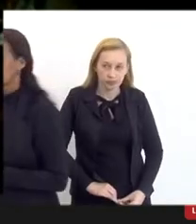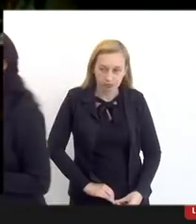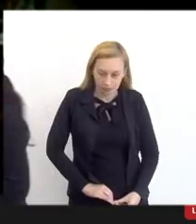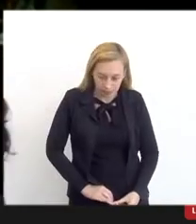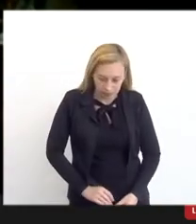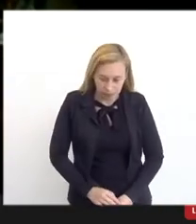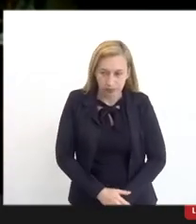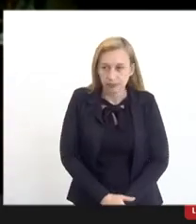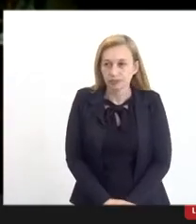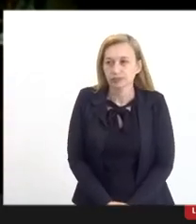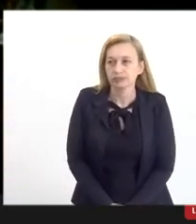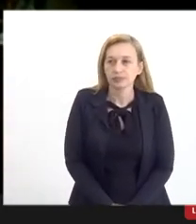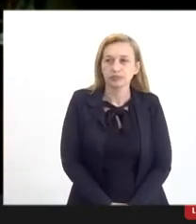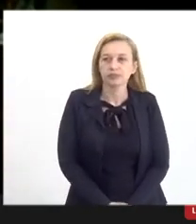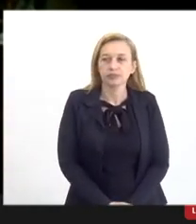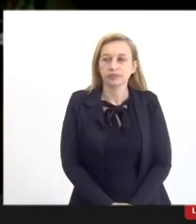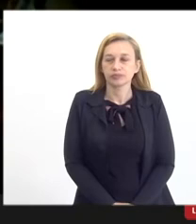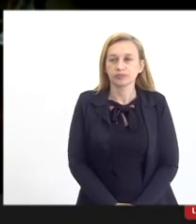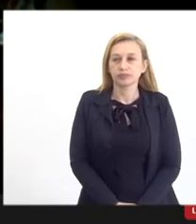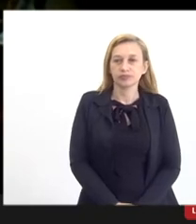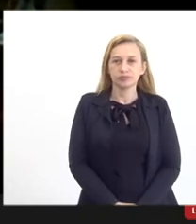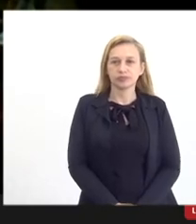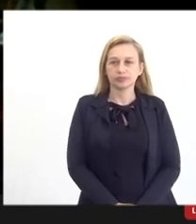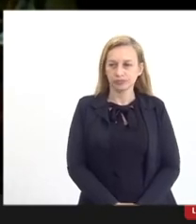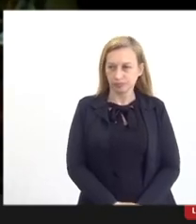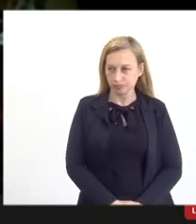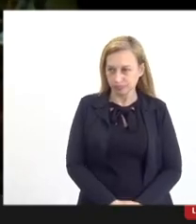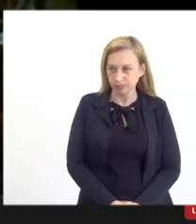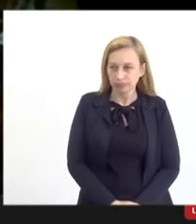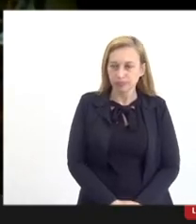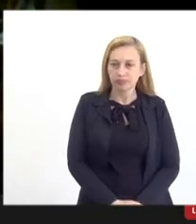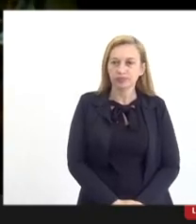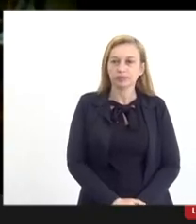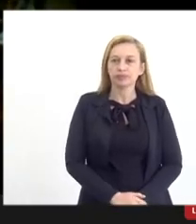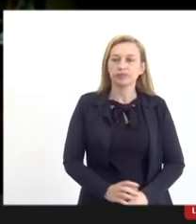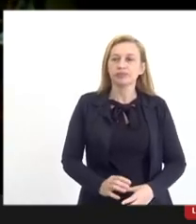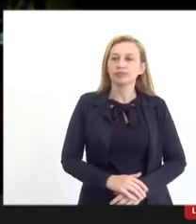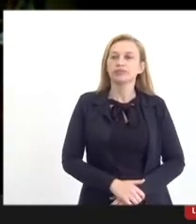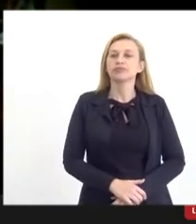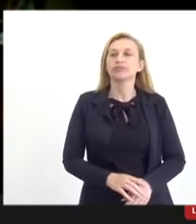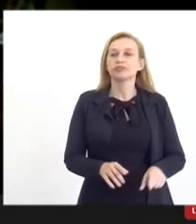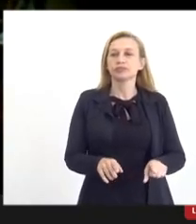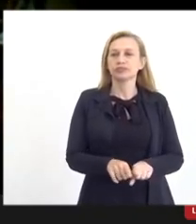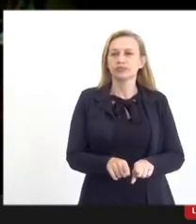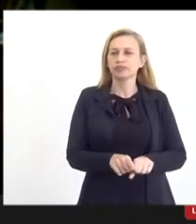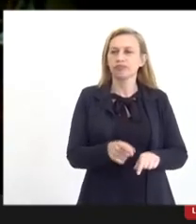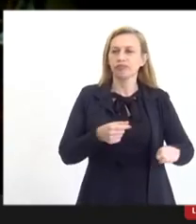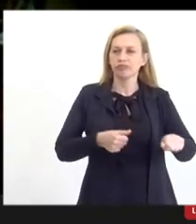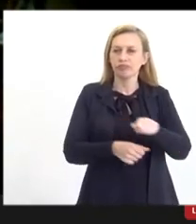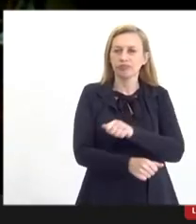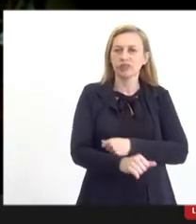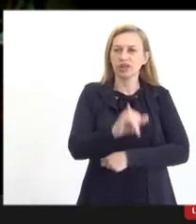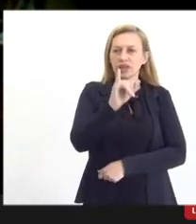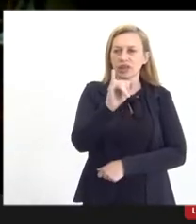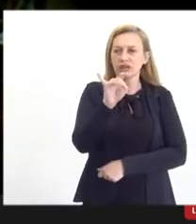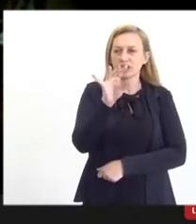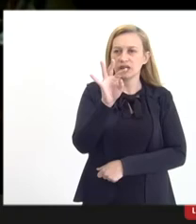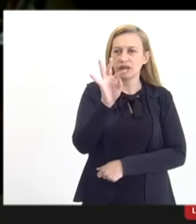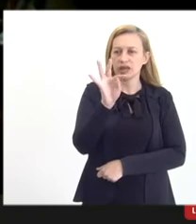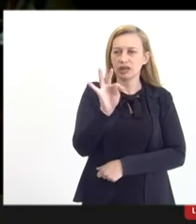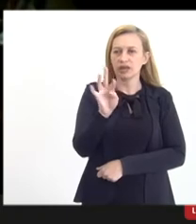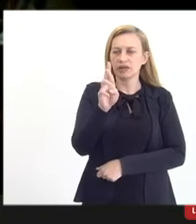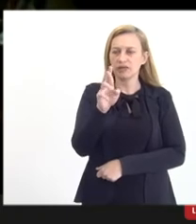estaria nesse item aí, infraestrutura. em cima da infraestrutura vem o financiamento da infraestrutura, que também